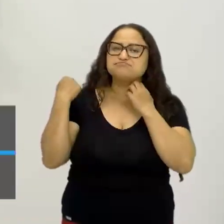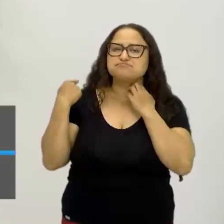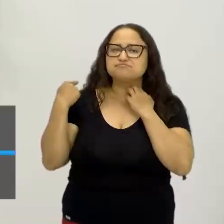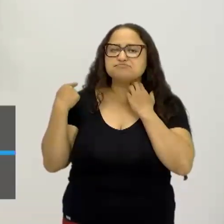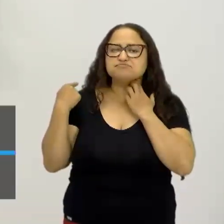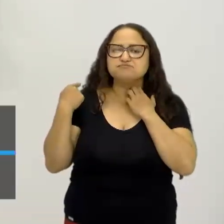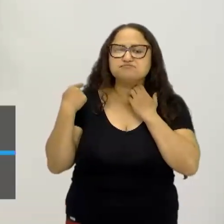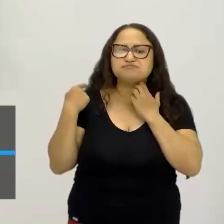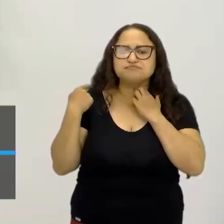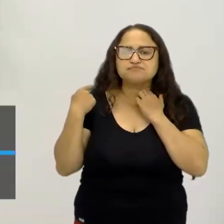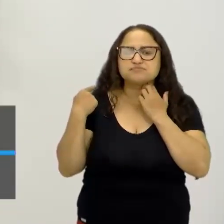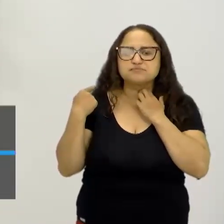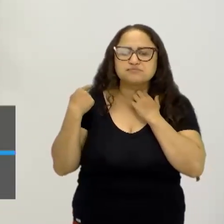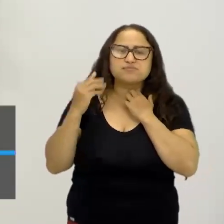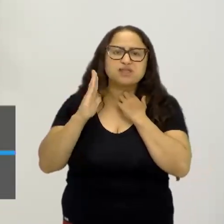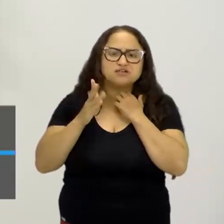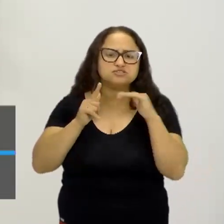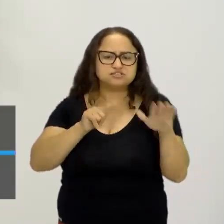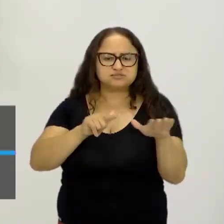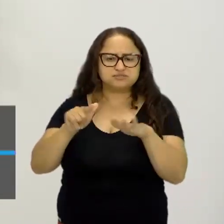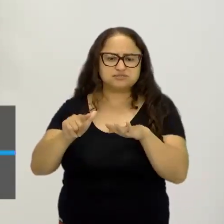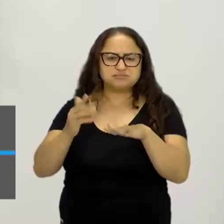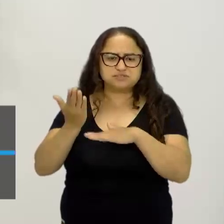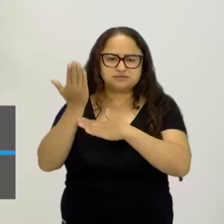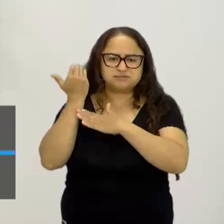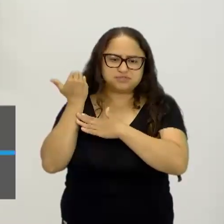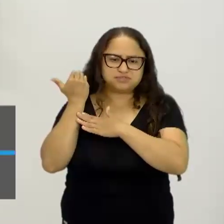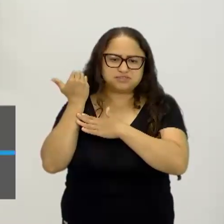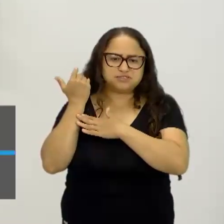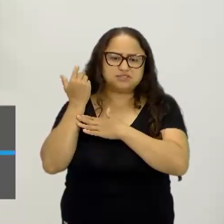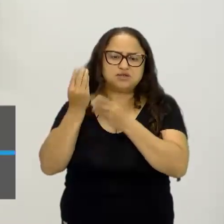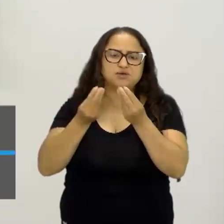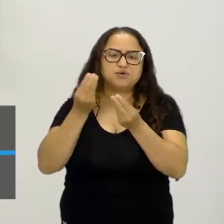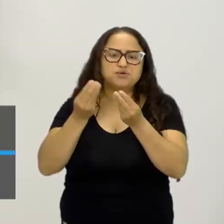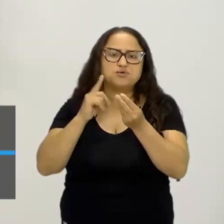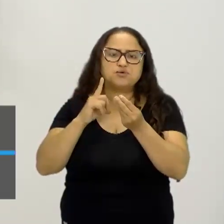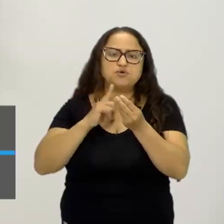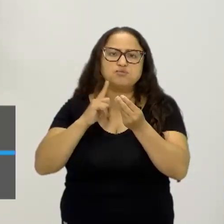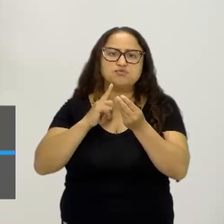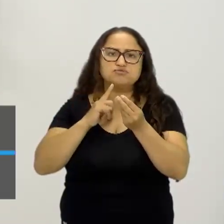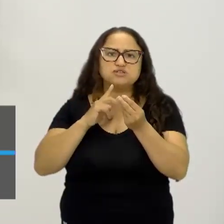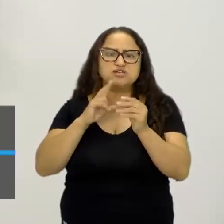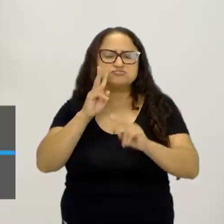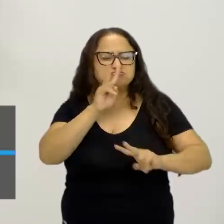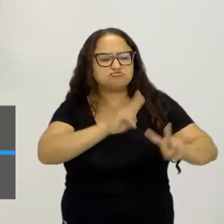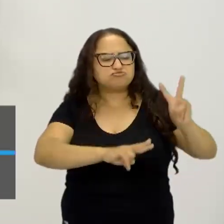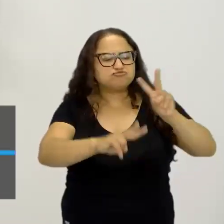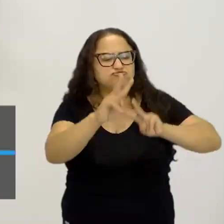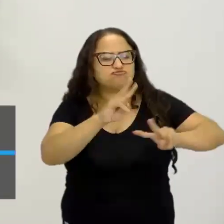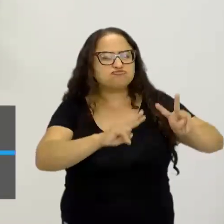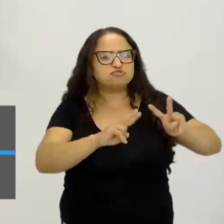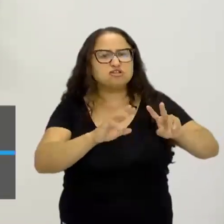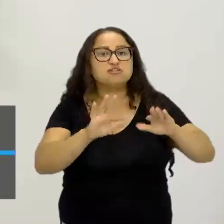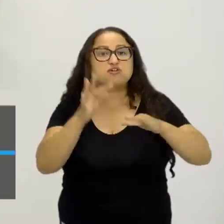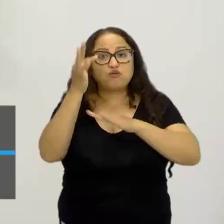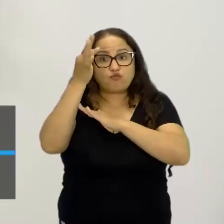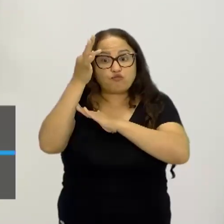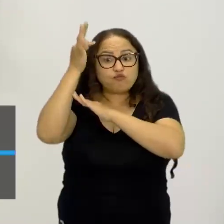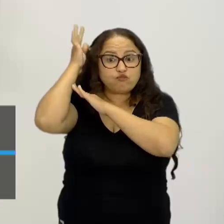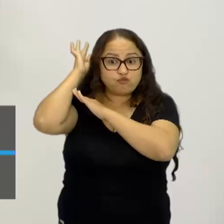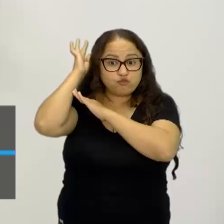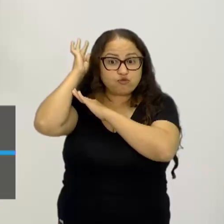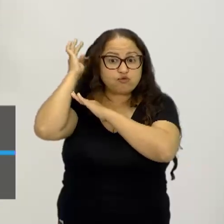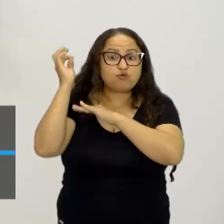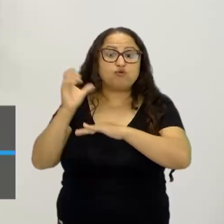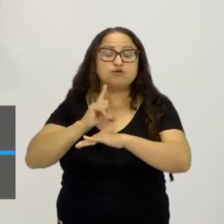Então, eu dei aula na semana passada sobre a vigilância dos corpos, né, do Foucault, ele tem o livro Vigiar e Punir e tal,